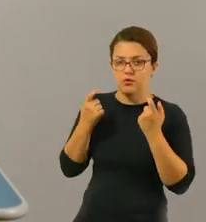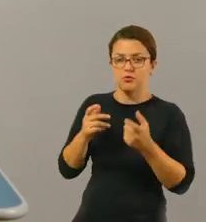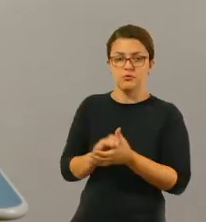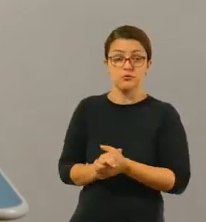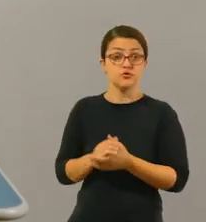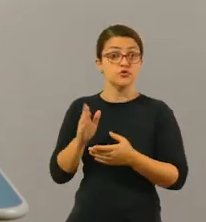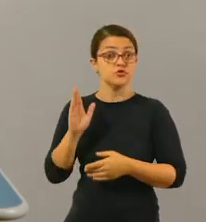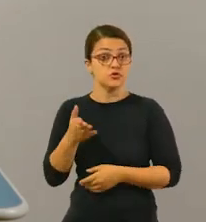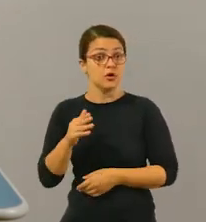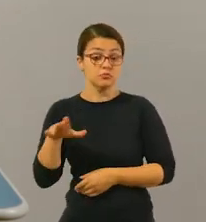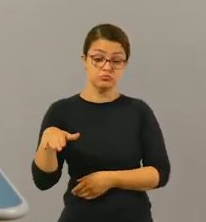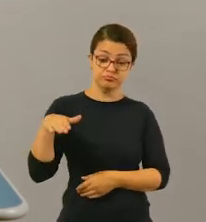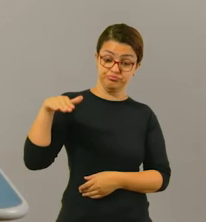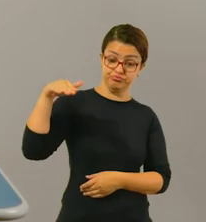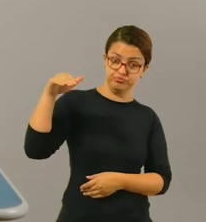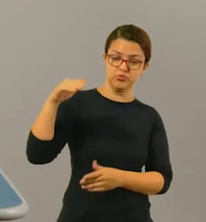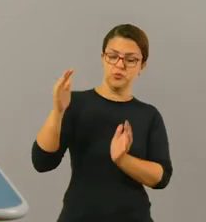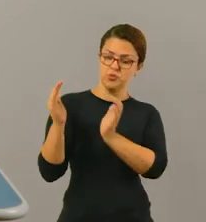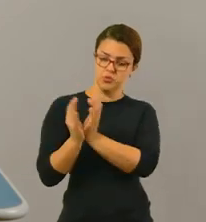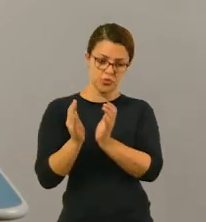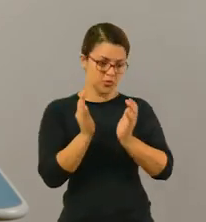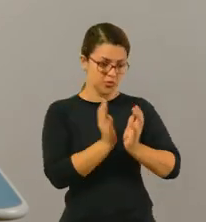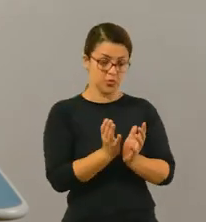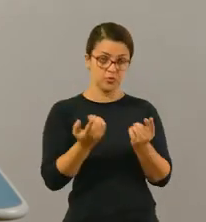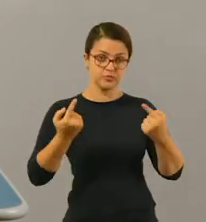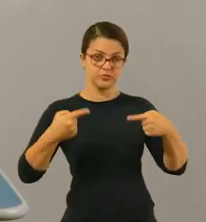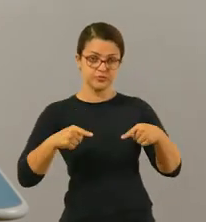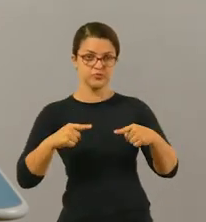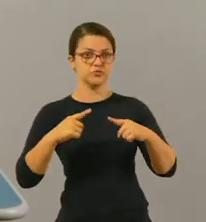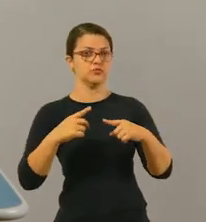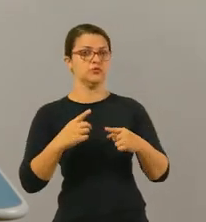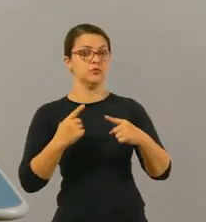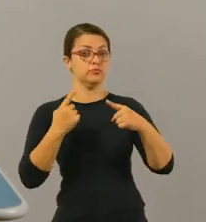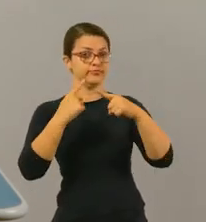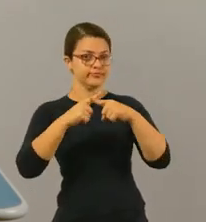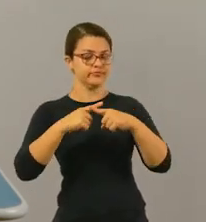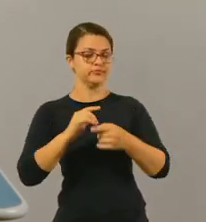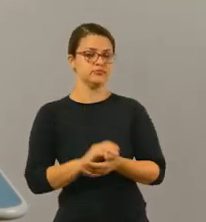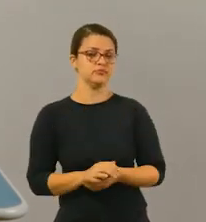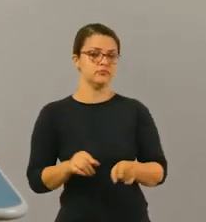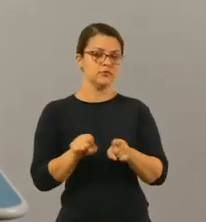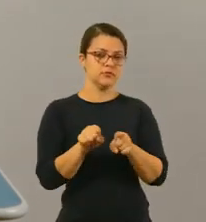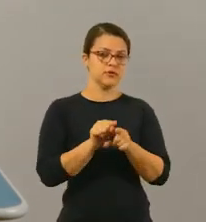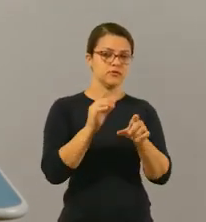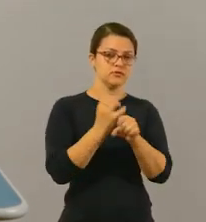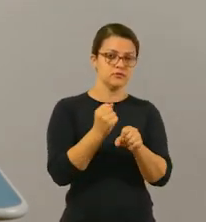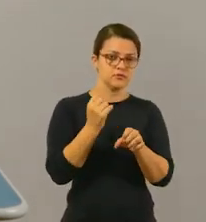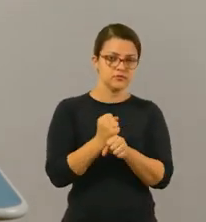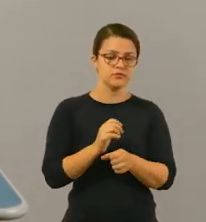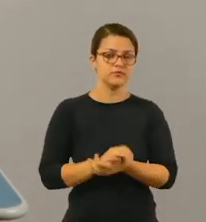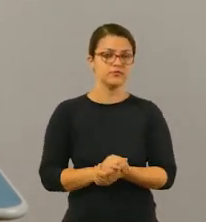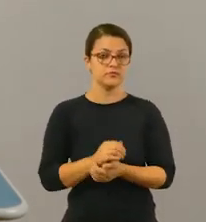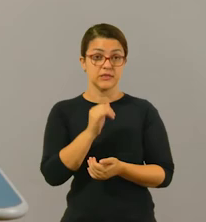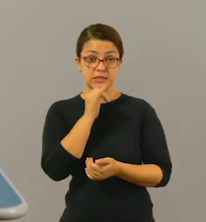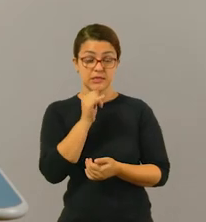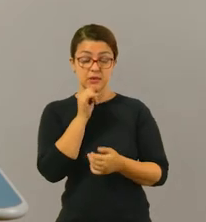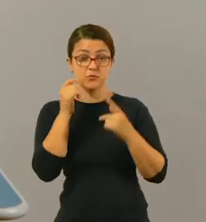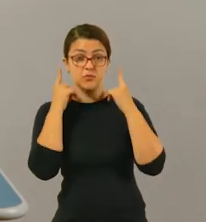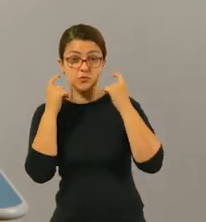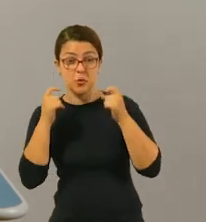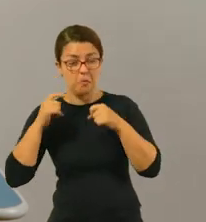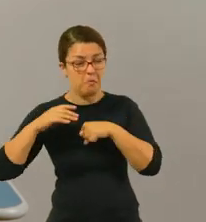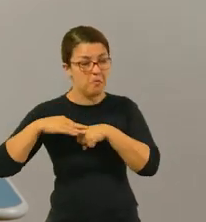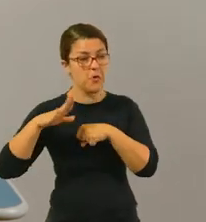Para os maiores, a gente pode colocar nessa forma de equipe, colocar pontuações, né? Então, a parte do som